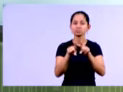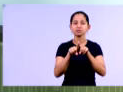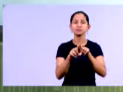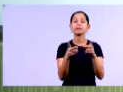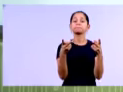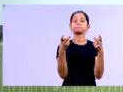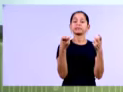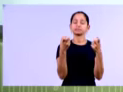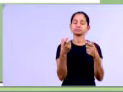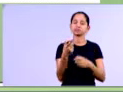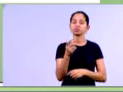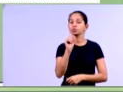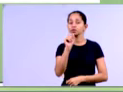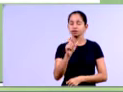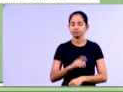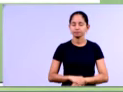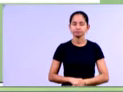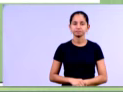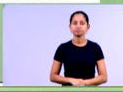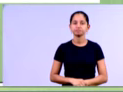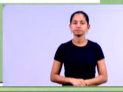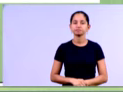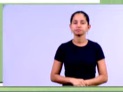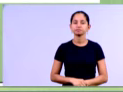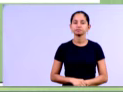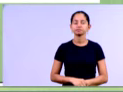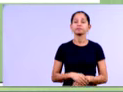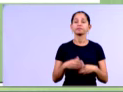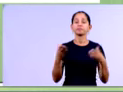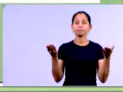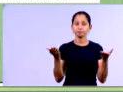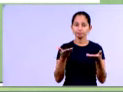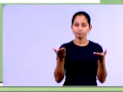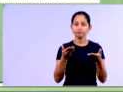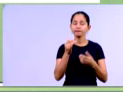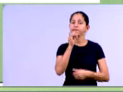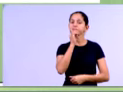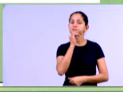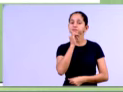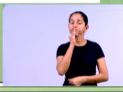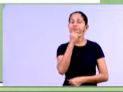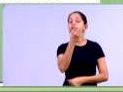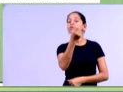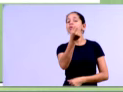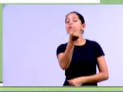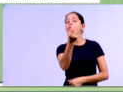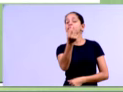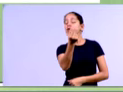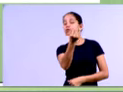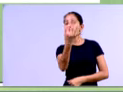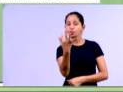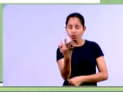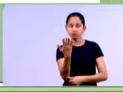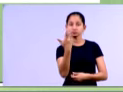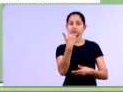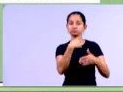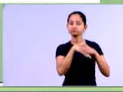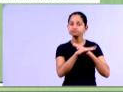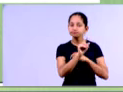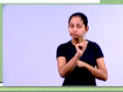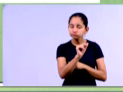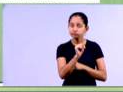ok? Vamos continuar. Aqui, por exemplo, na conta investimentos, do exemplo que a gente acabou de dar,